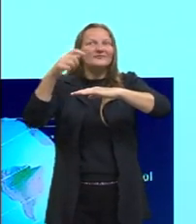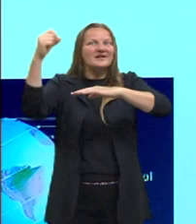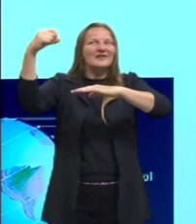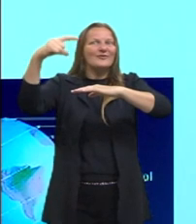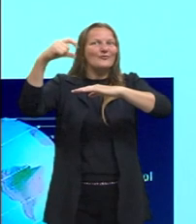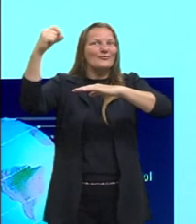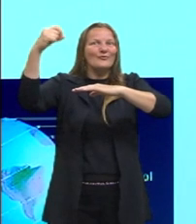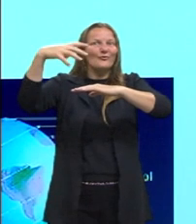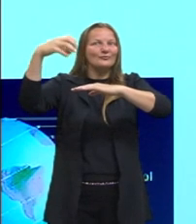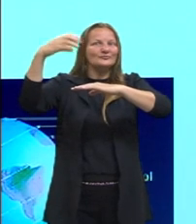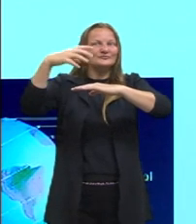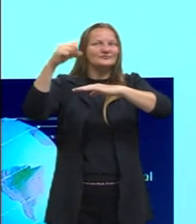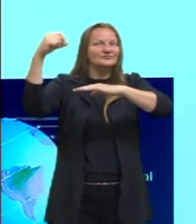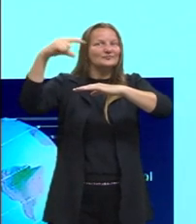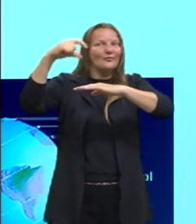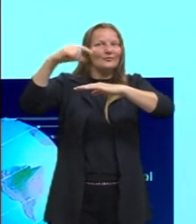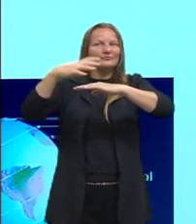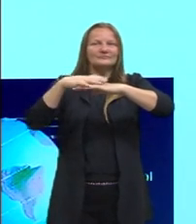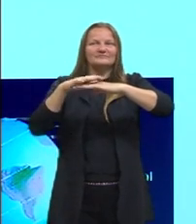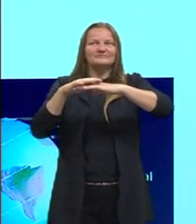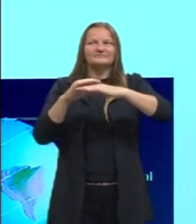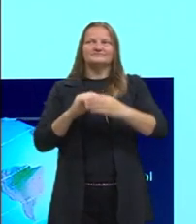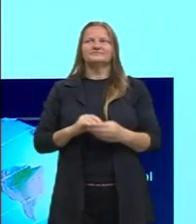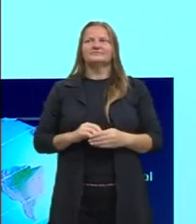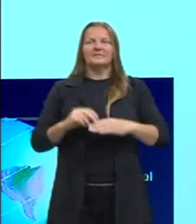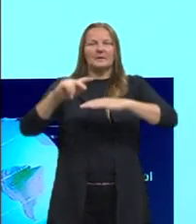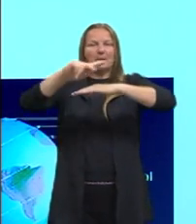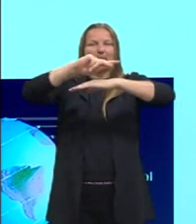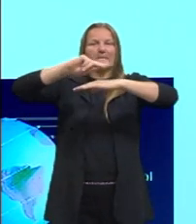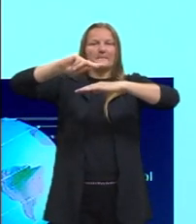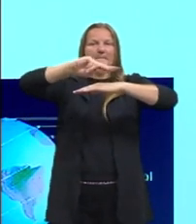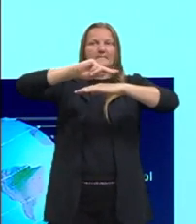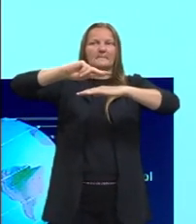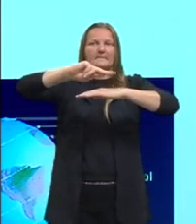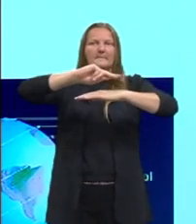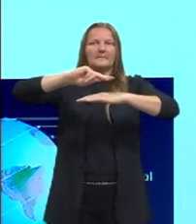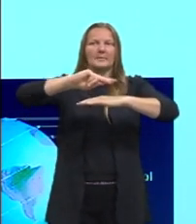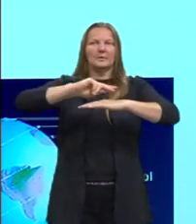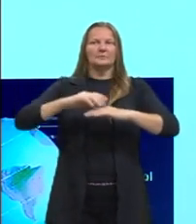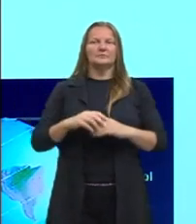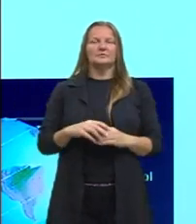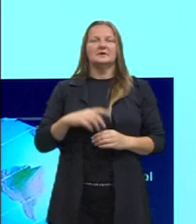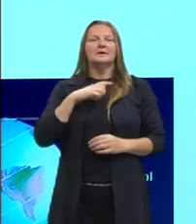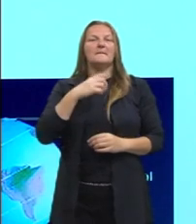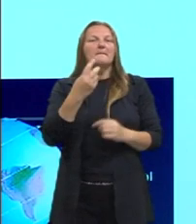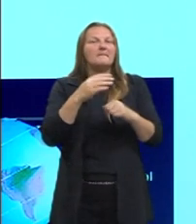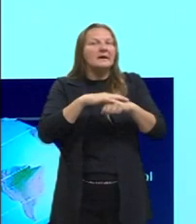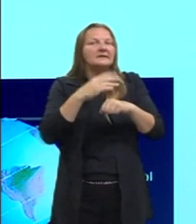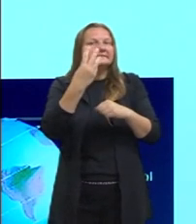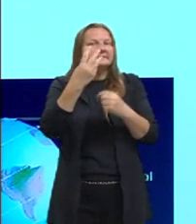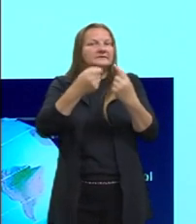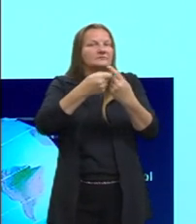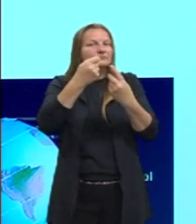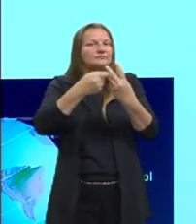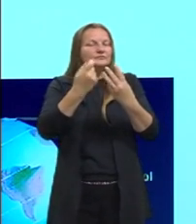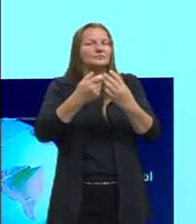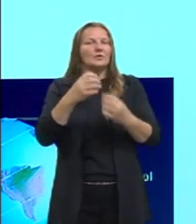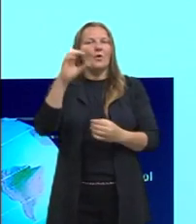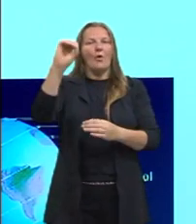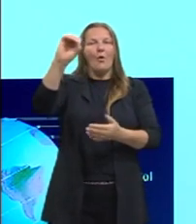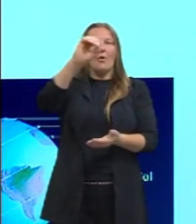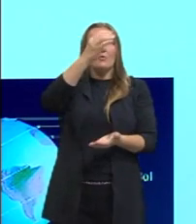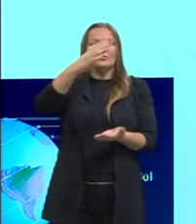do norte completamente iluminada, lá nós temos o polo, tá? Mais três meses, nós temos o outono, 23 de